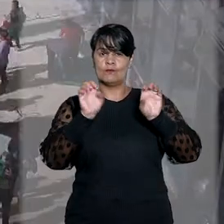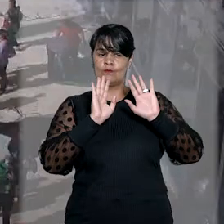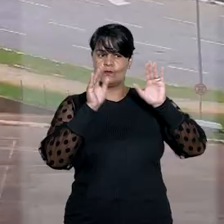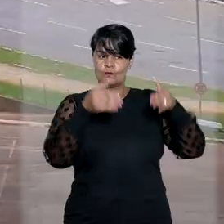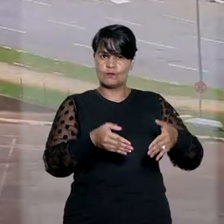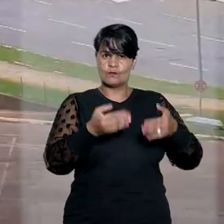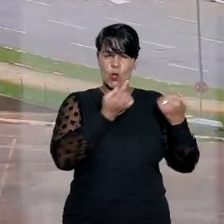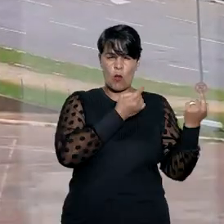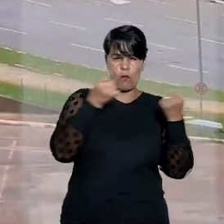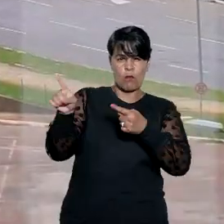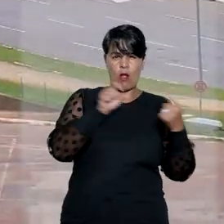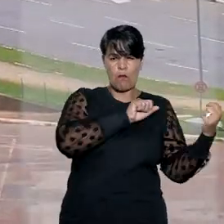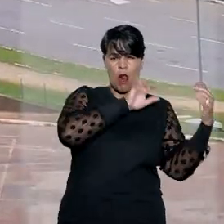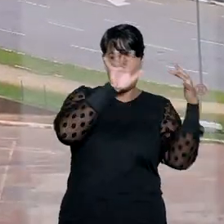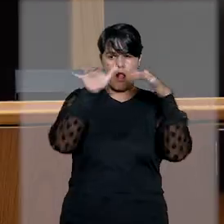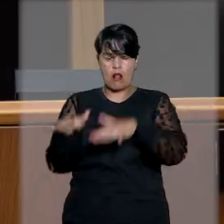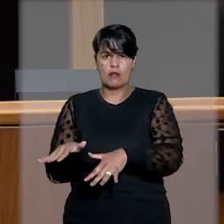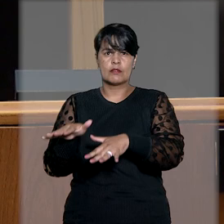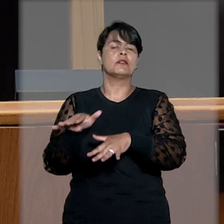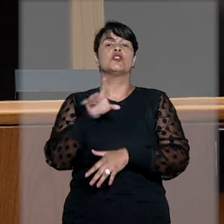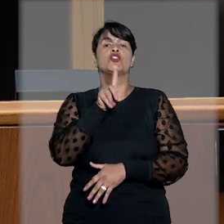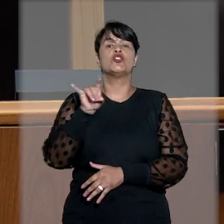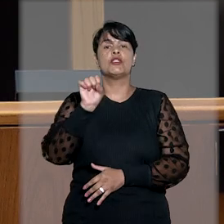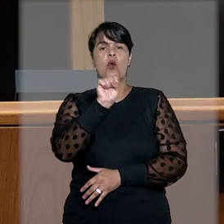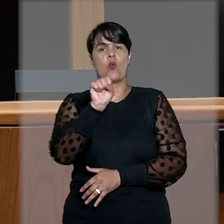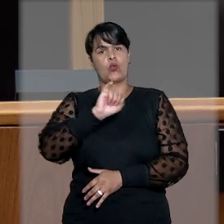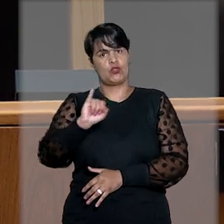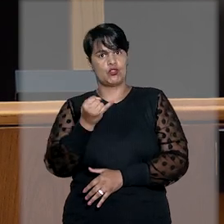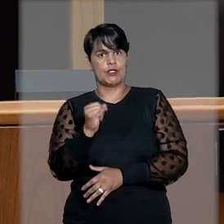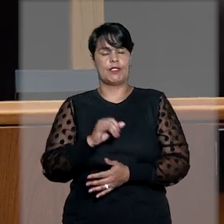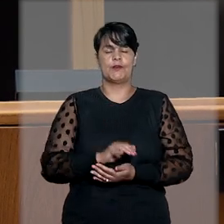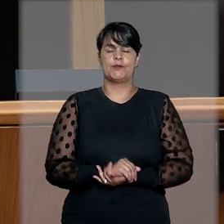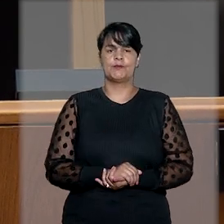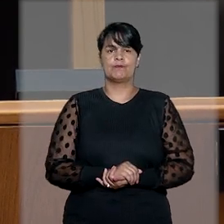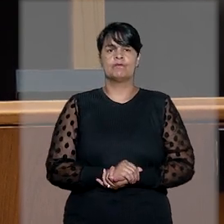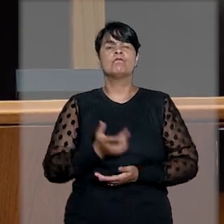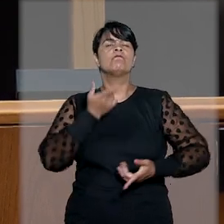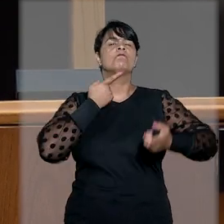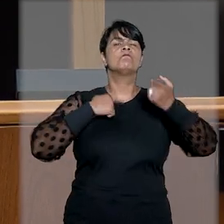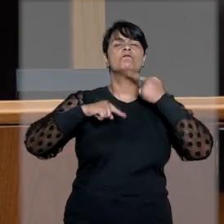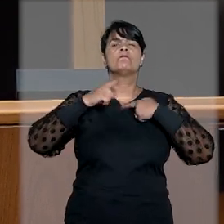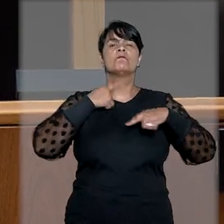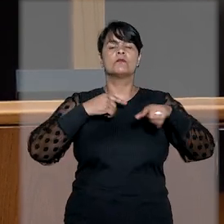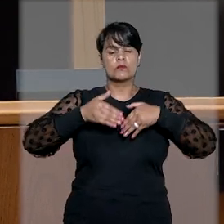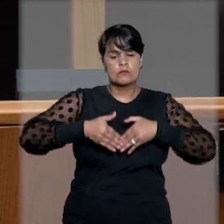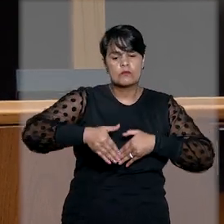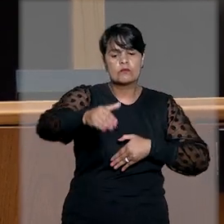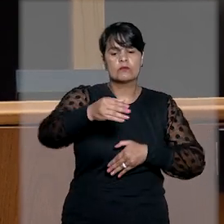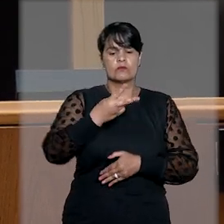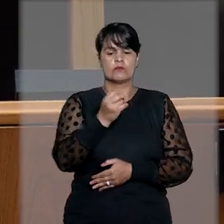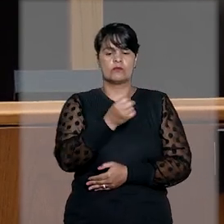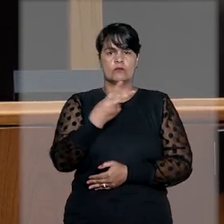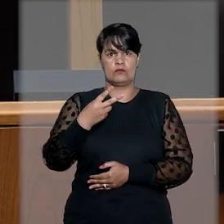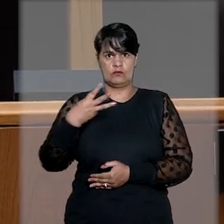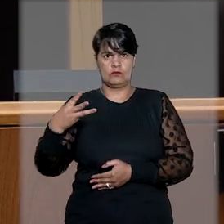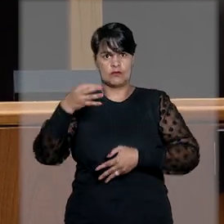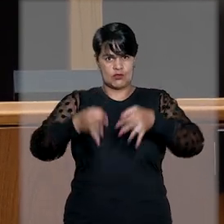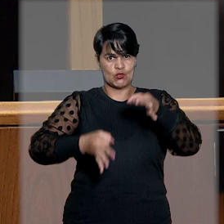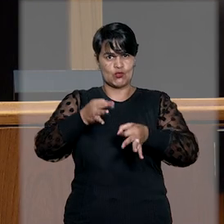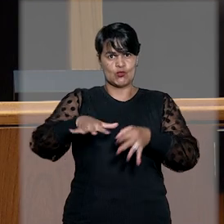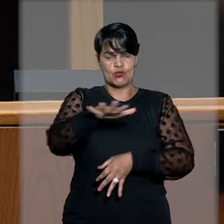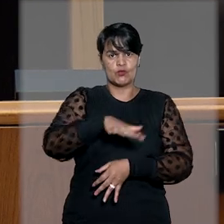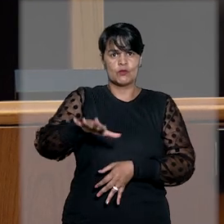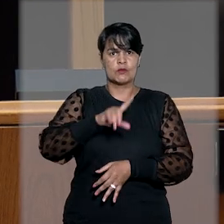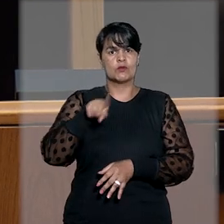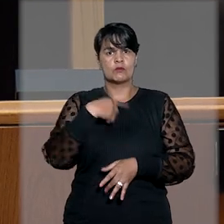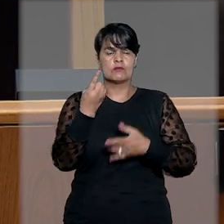STF e no Congresso Nacional. Eu desejo que o ano judiciário brasileiro de 2023 comece inspirado